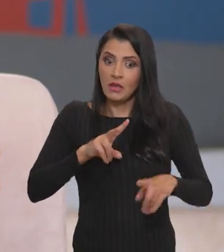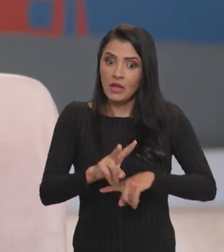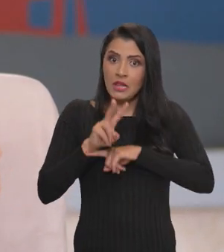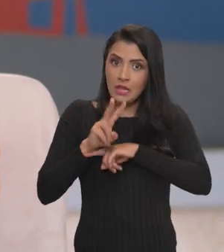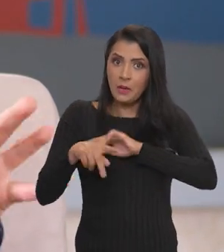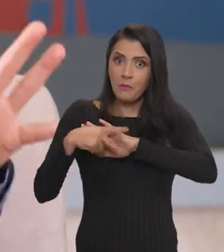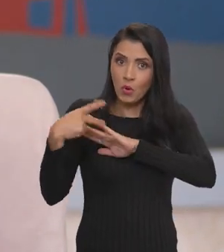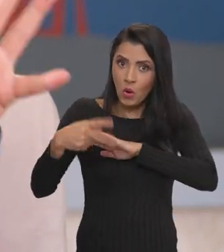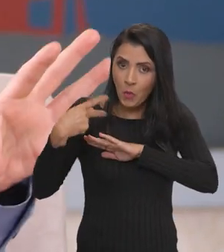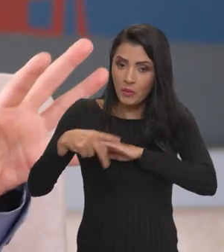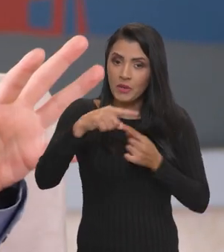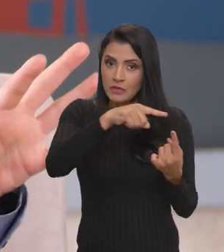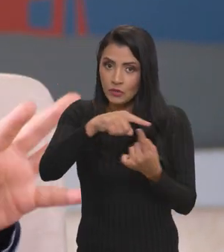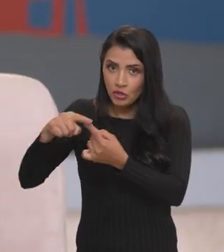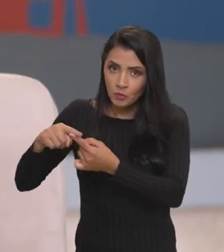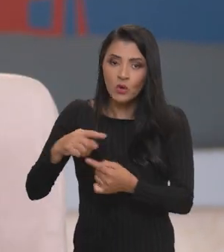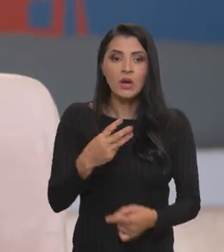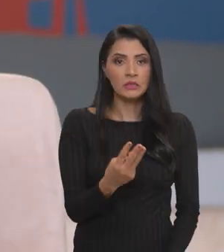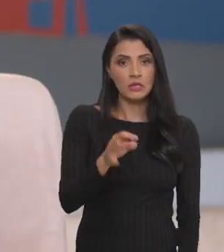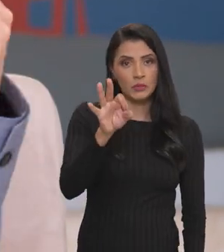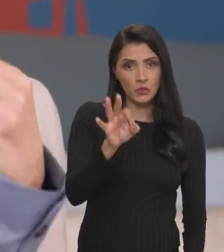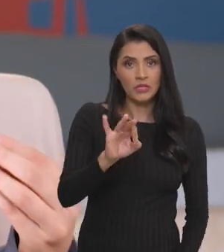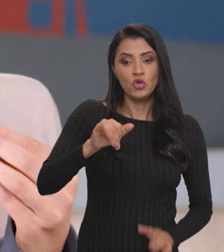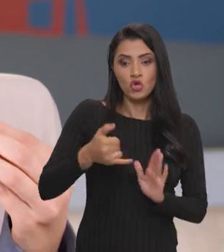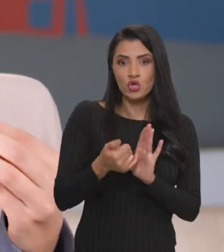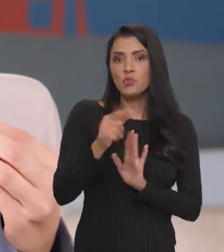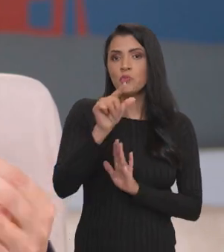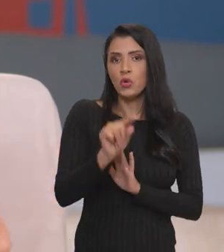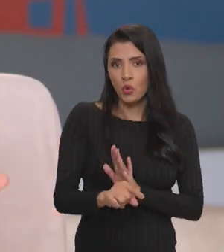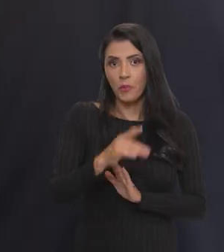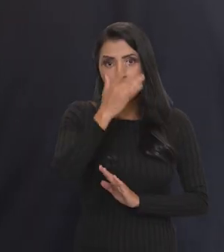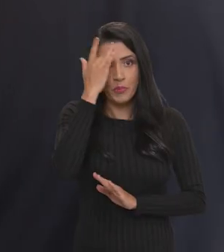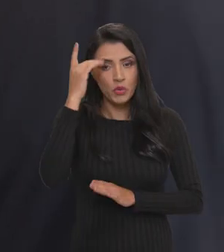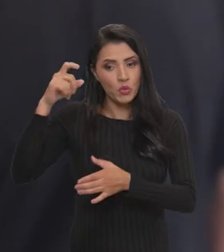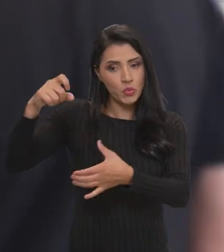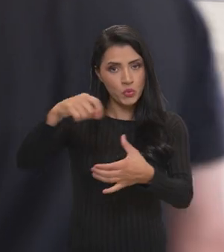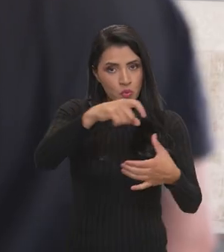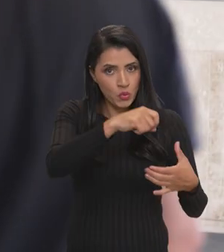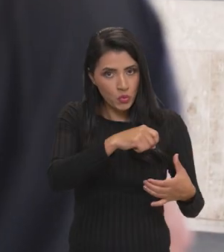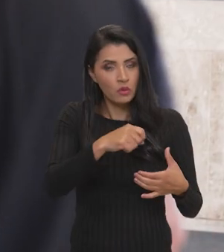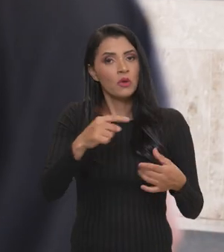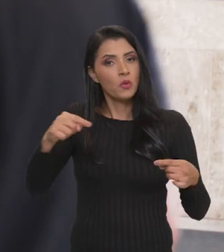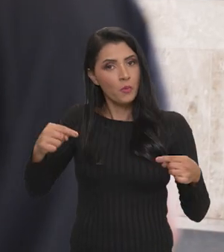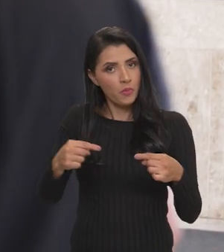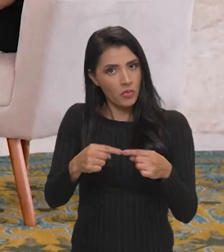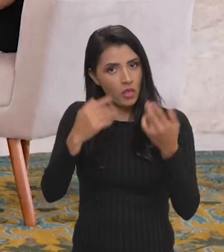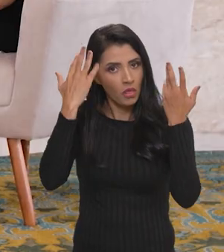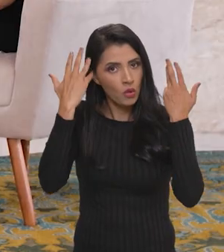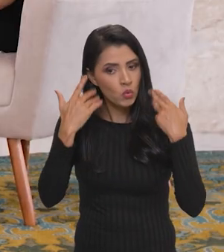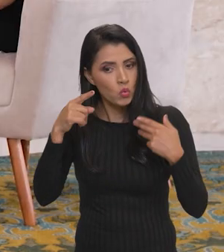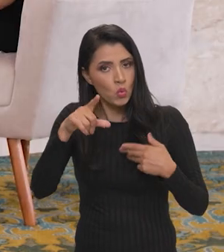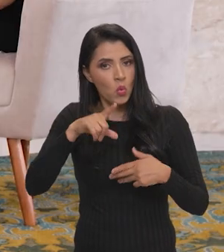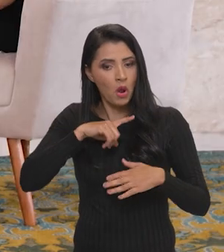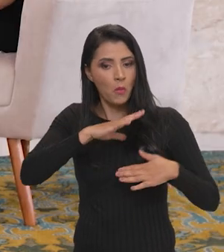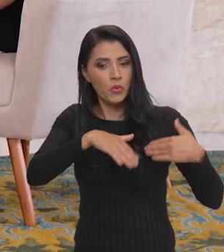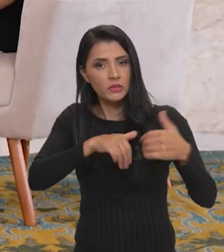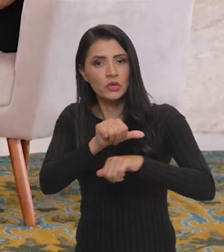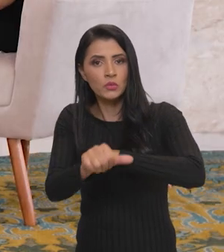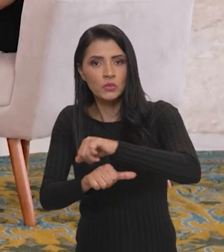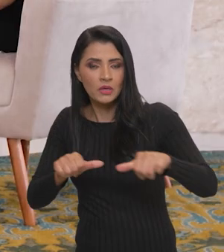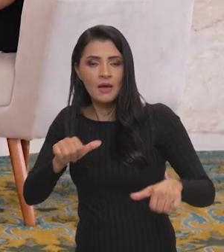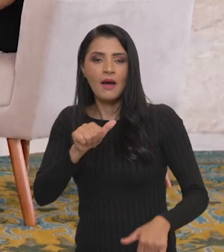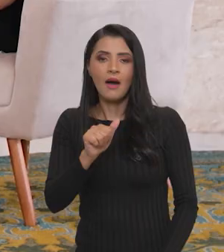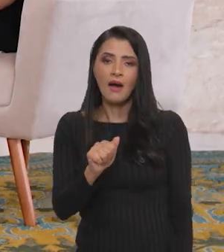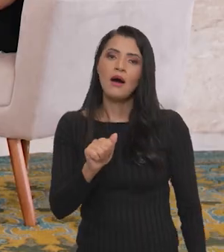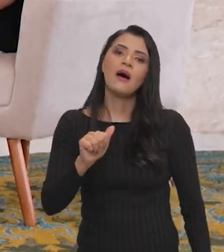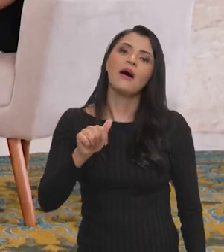esse tipo de modalidade. Então, 3%, então, juros bem menores para quem vai produzir de forma agroecológica, quem está no processo de